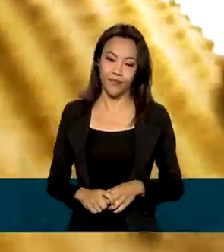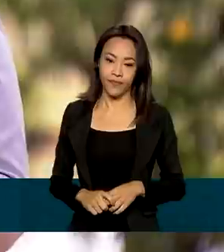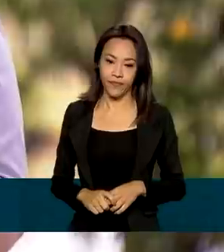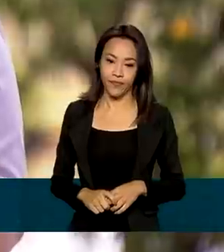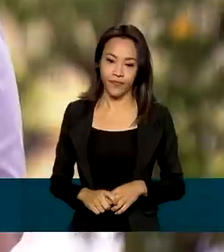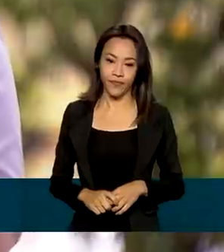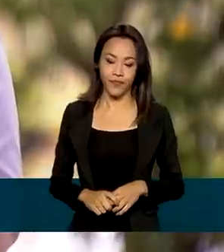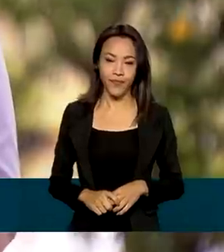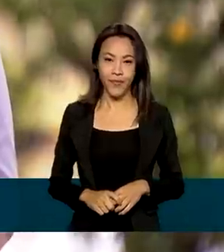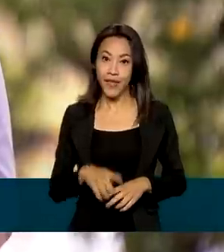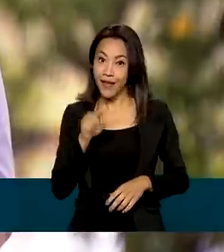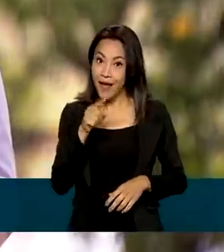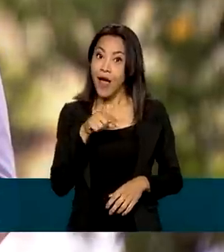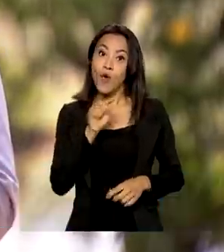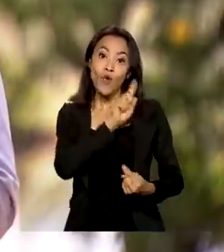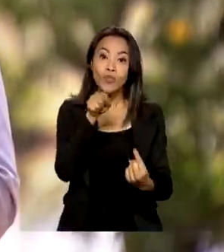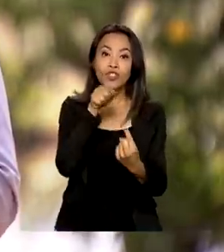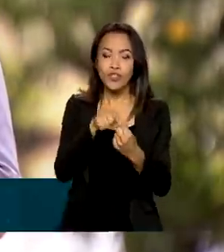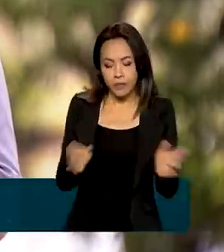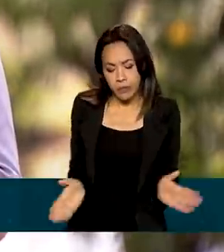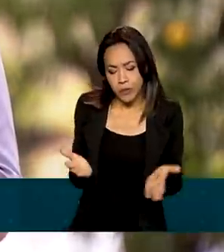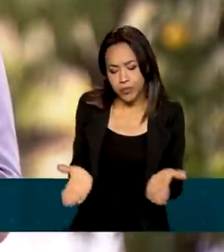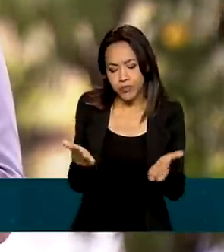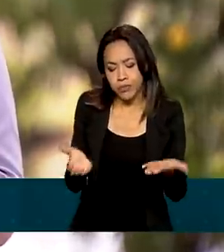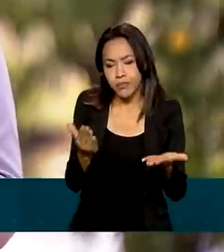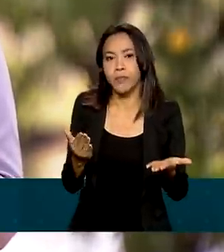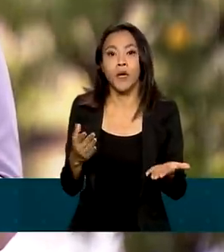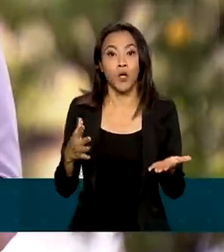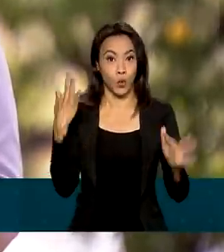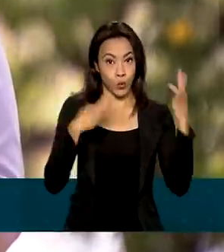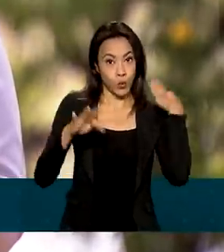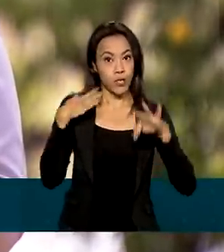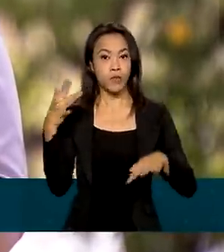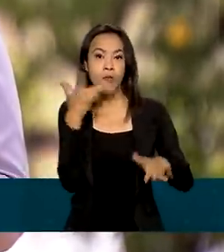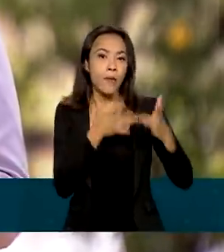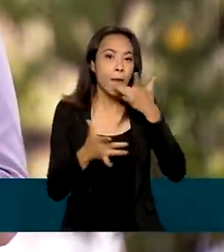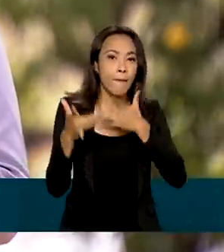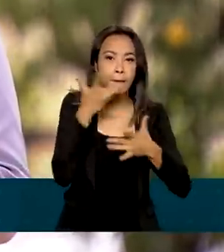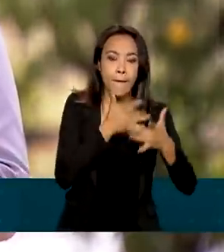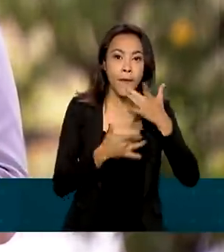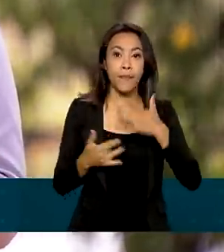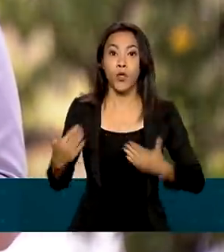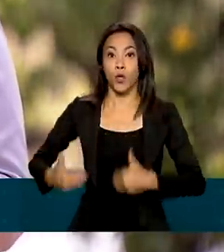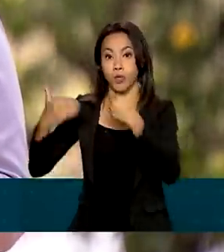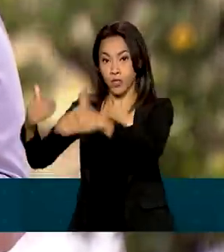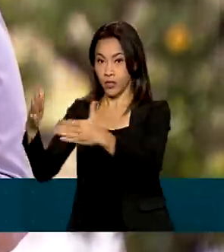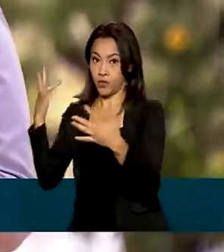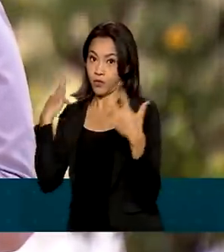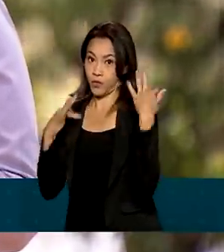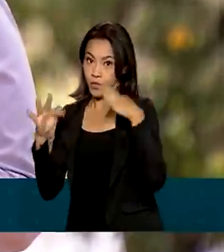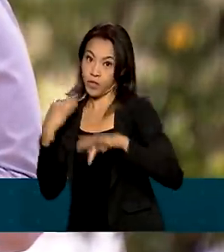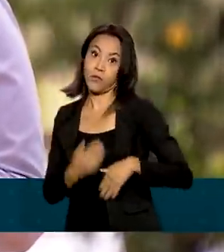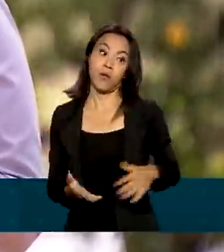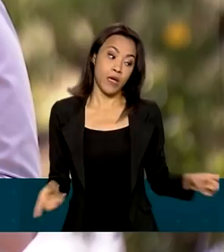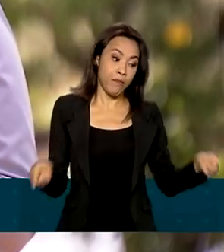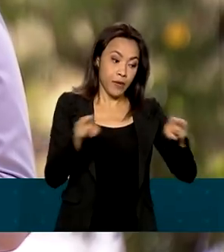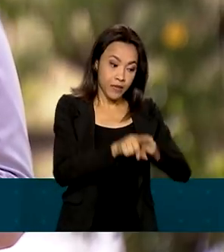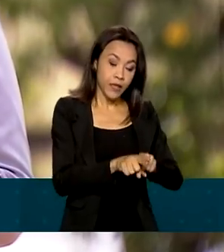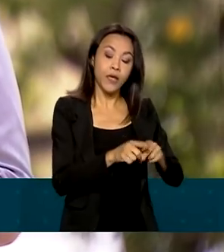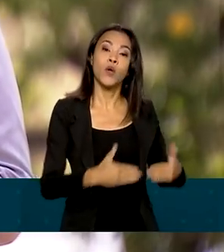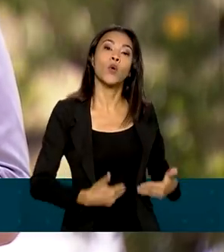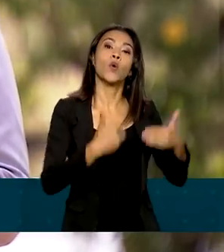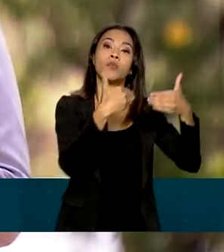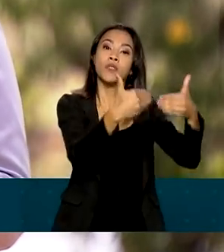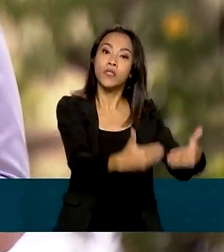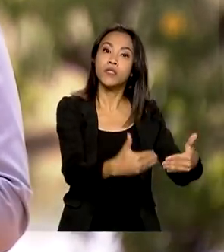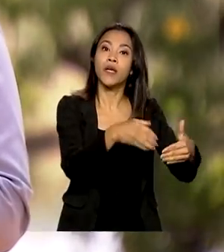Para incentivar esse tipo de turismo gastronômico, o Ministério do Turismo, em parceria com o Ministério da Agricultura, Pecuária e